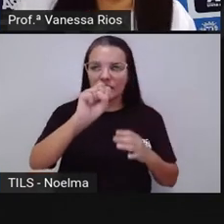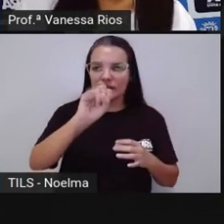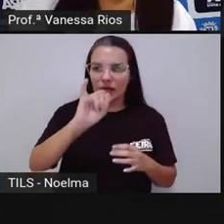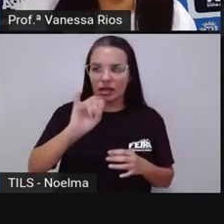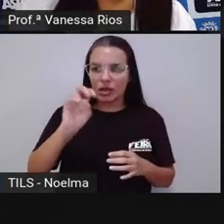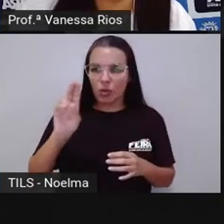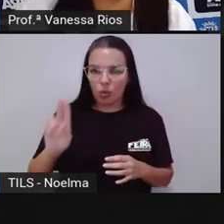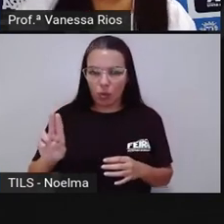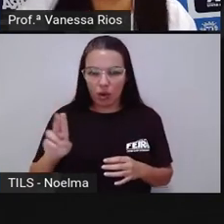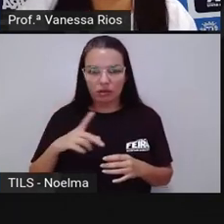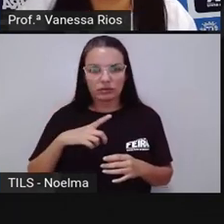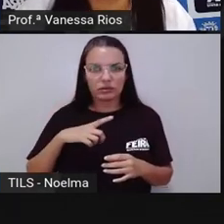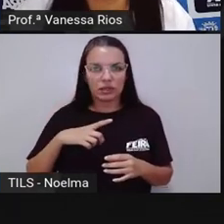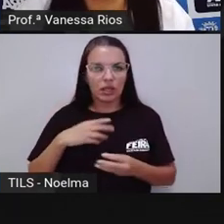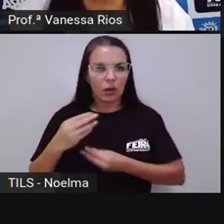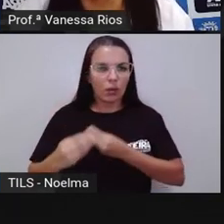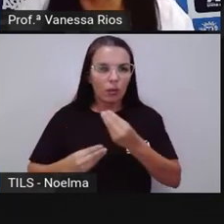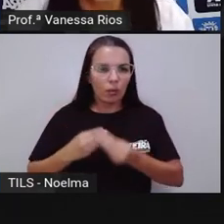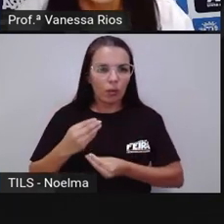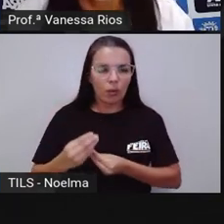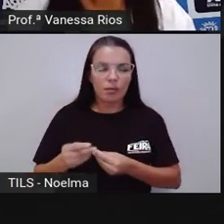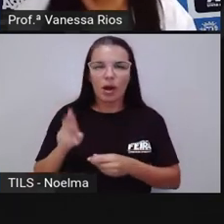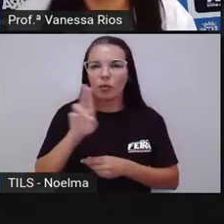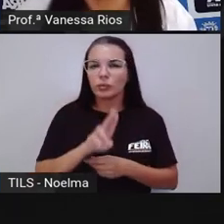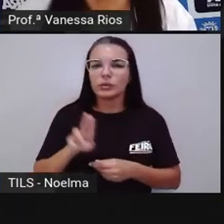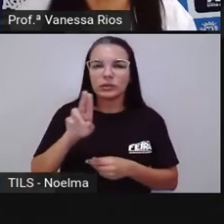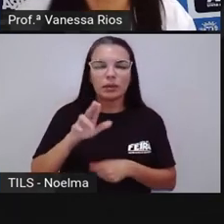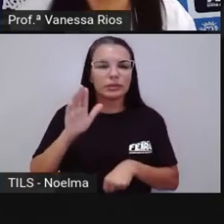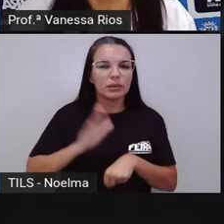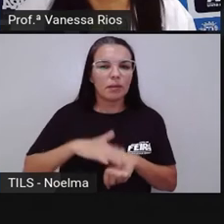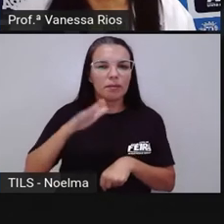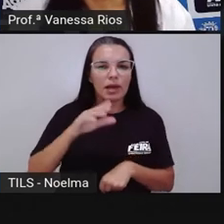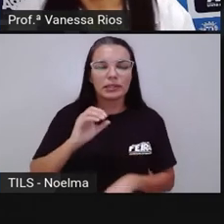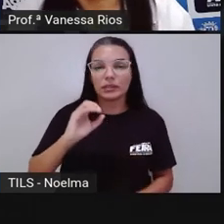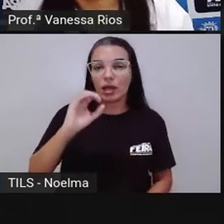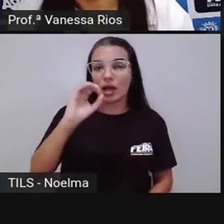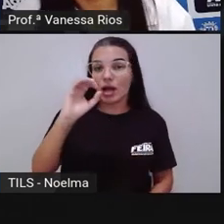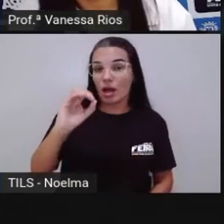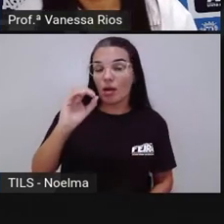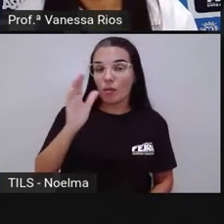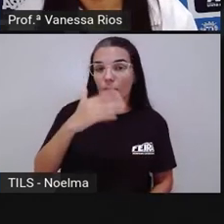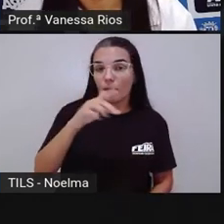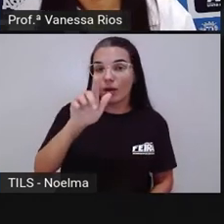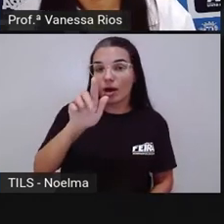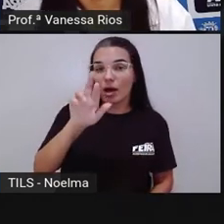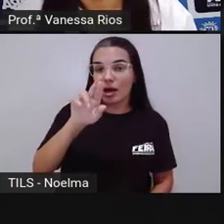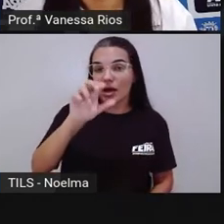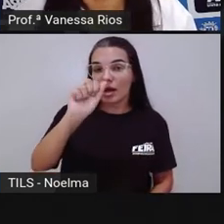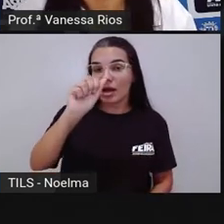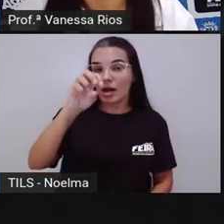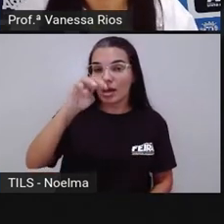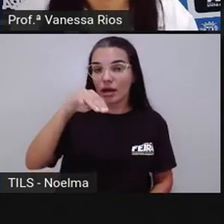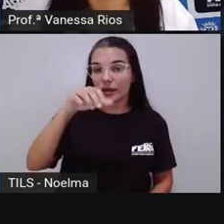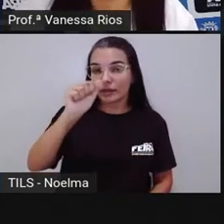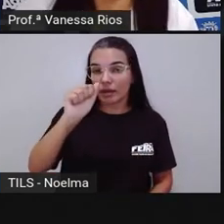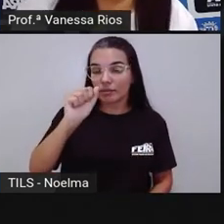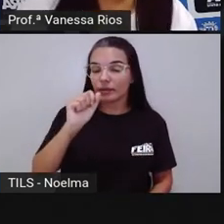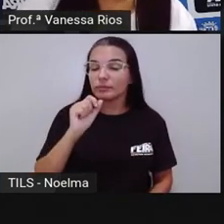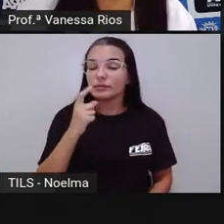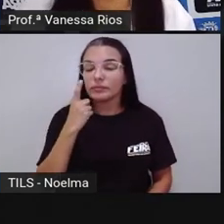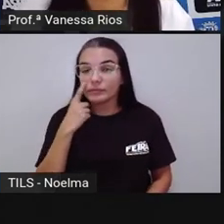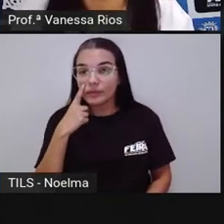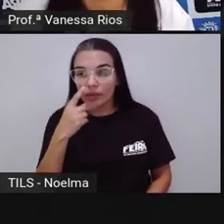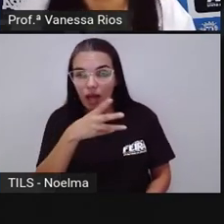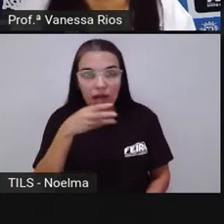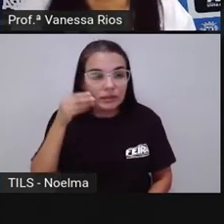unidade de medida de massa o grama. Lembra aí que a Pró, na experiência própria, medindo com colher,